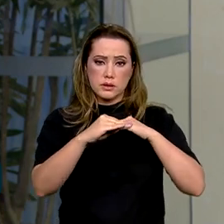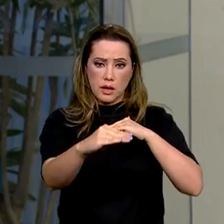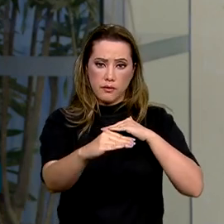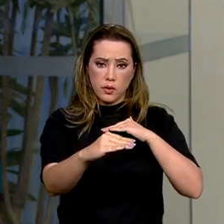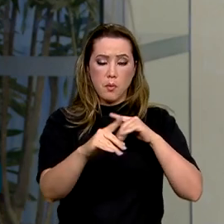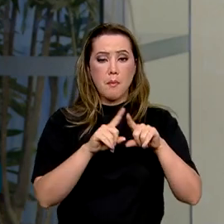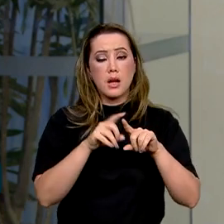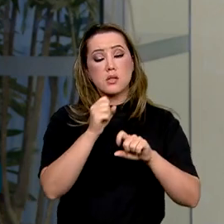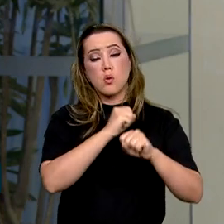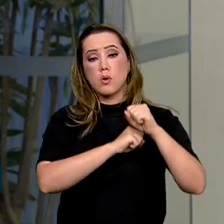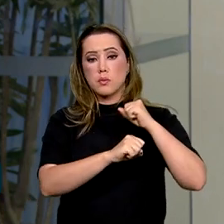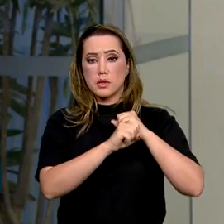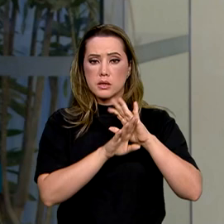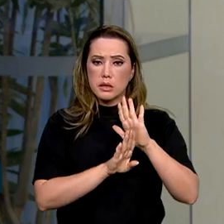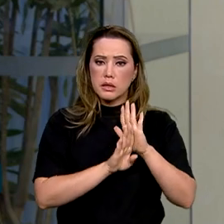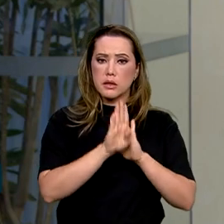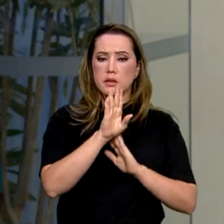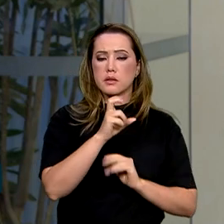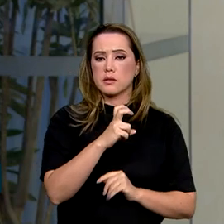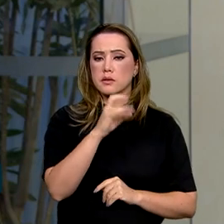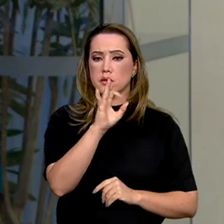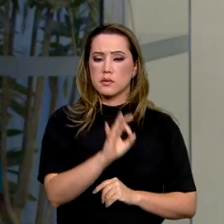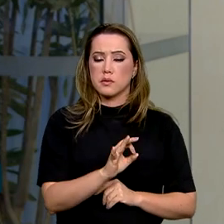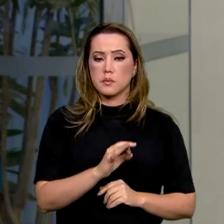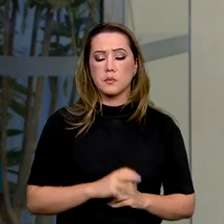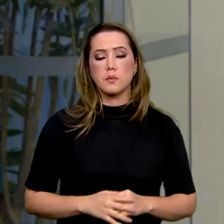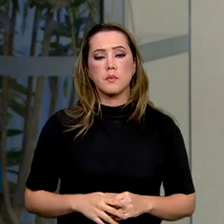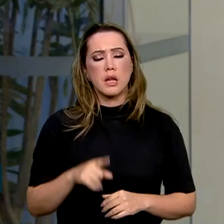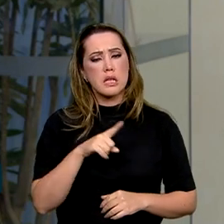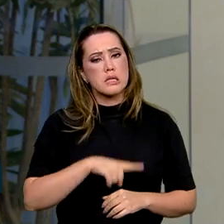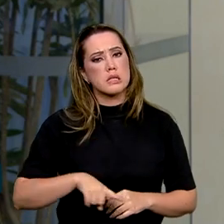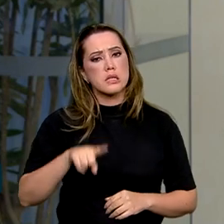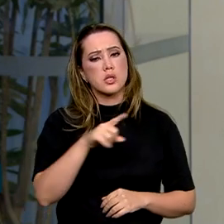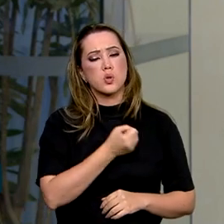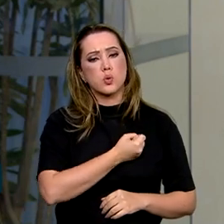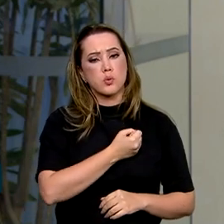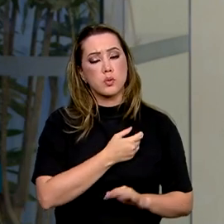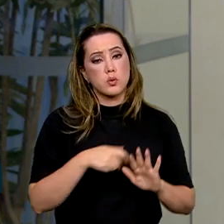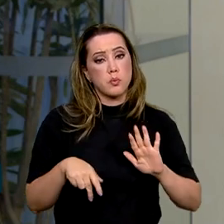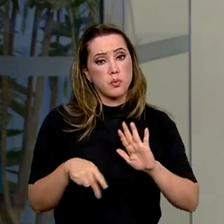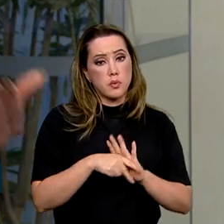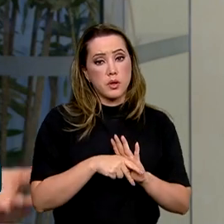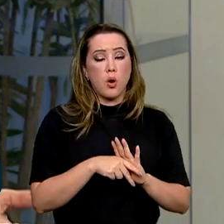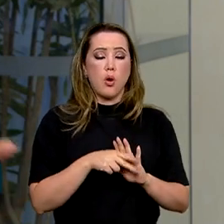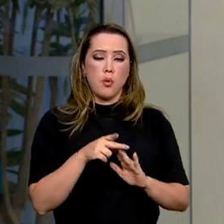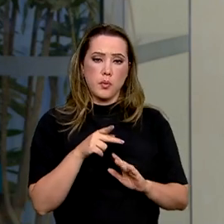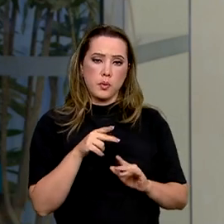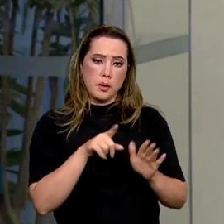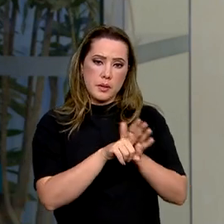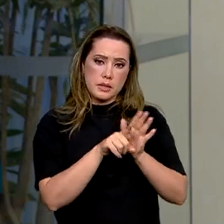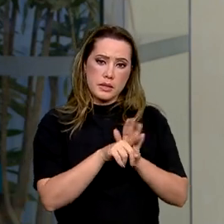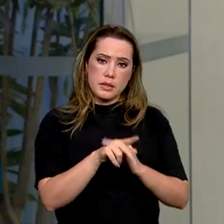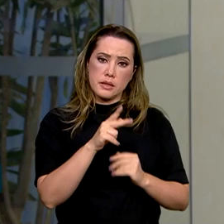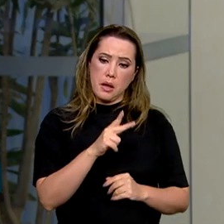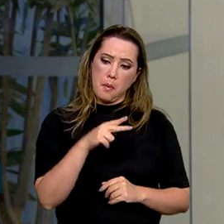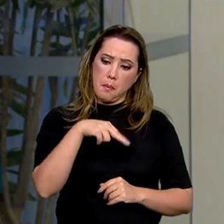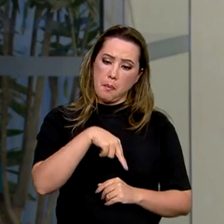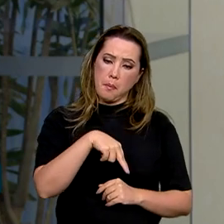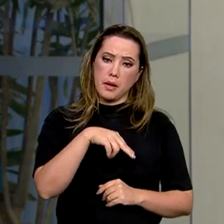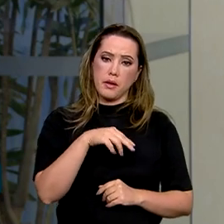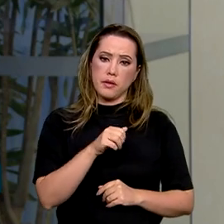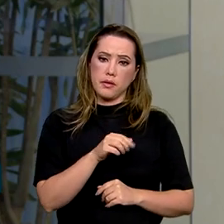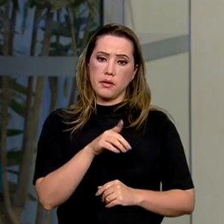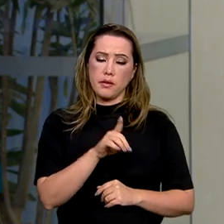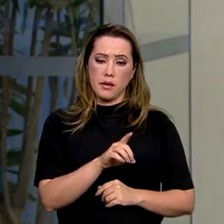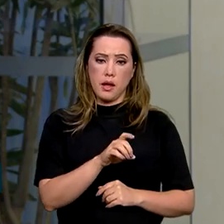em relação ao ano passado, cresceu mais de 5%. Esses números estão em uma pesquisa chamada PNAD Contínua do IBGE, que é a principal